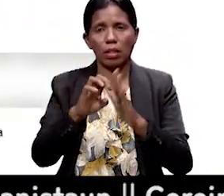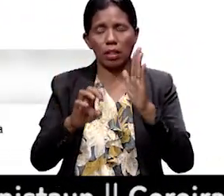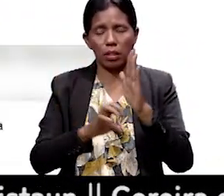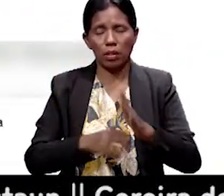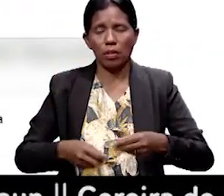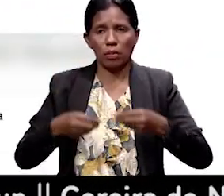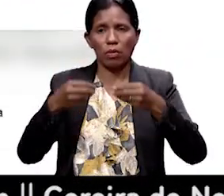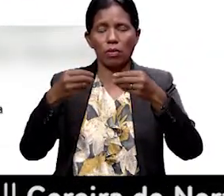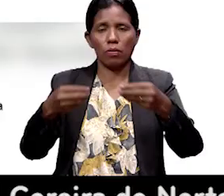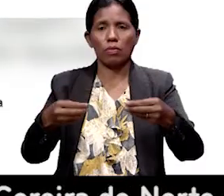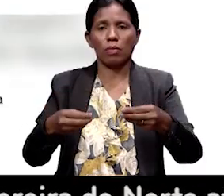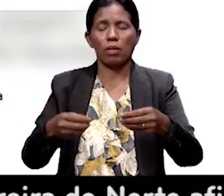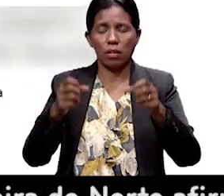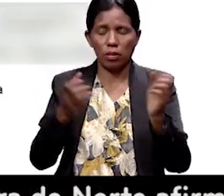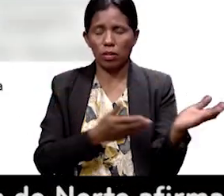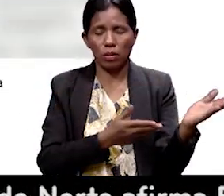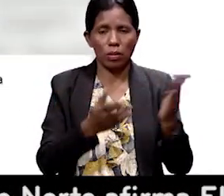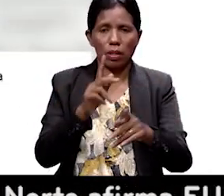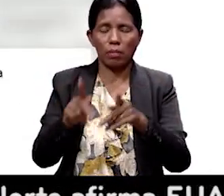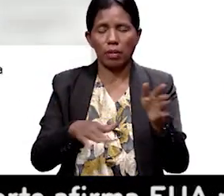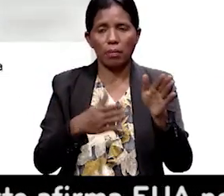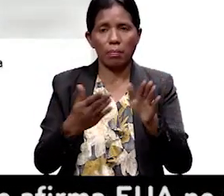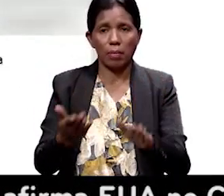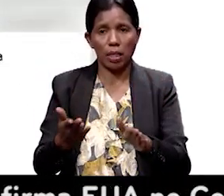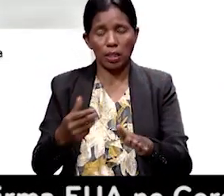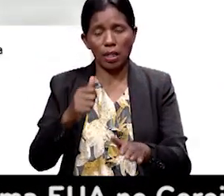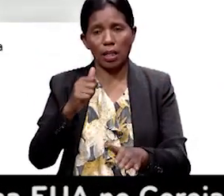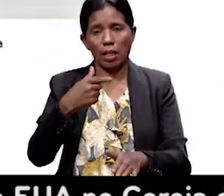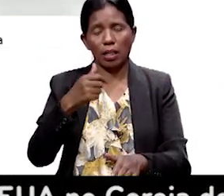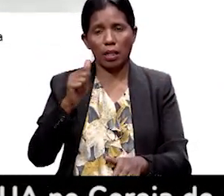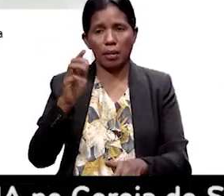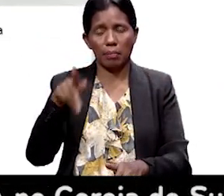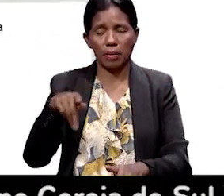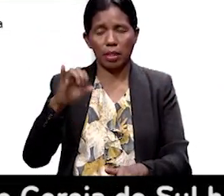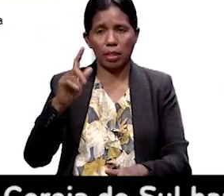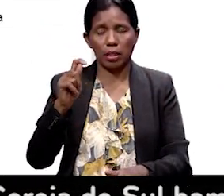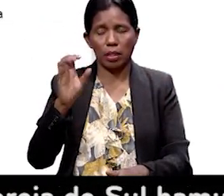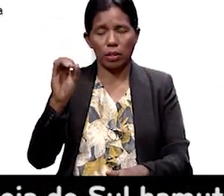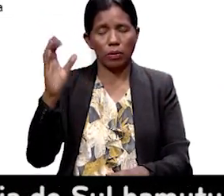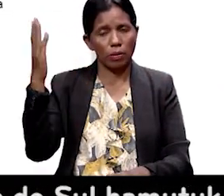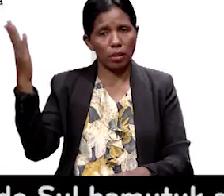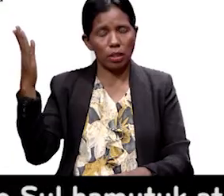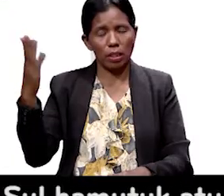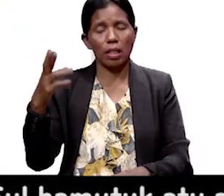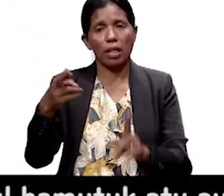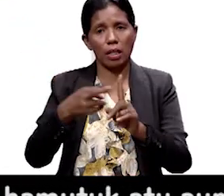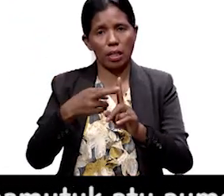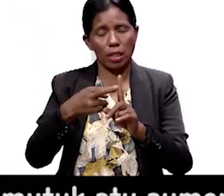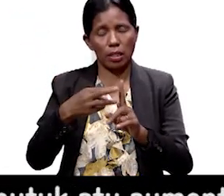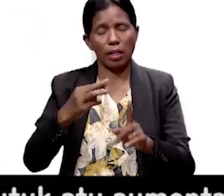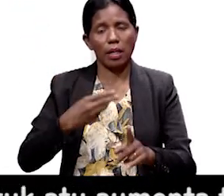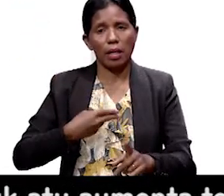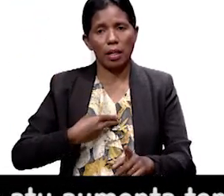Ondra Fúnebre no halote saudoso Agapito Cardoso Moloco e as Jardim Eroes da Pátria Metinaro de Lê. Decreto